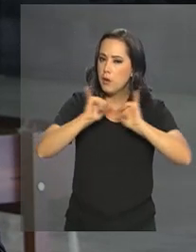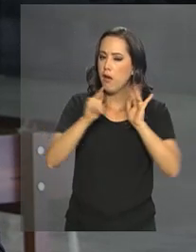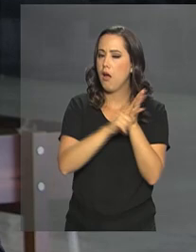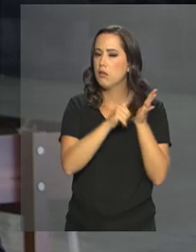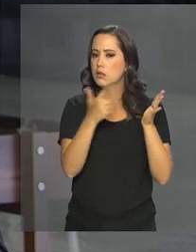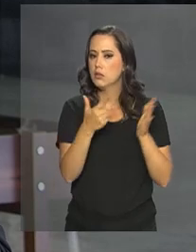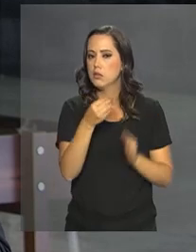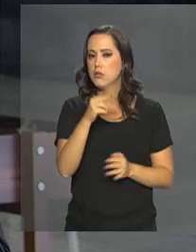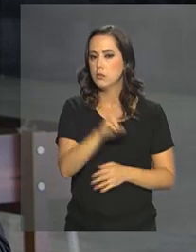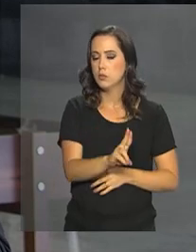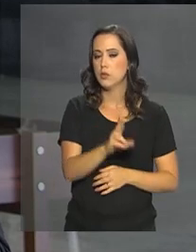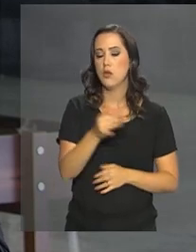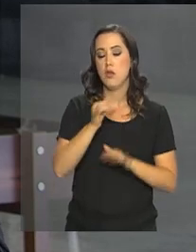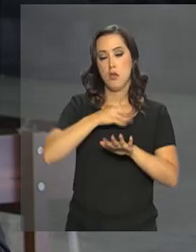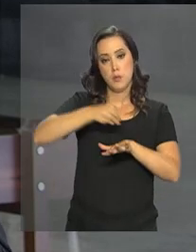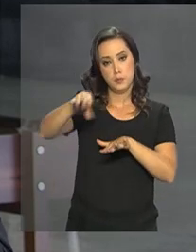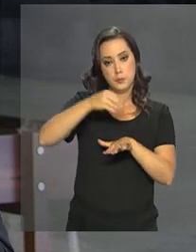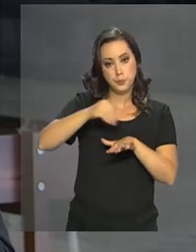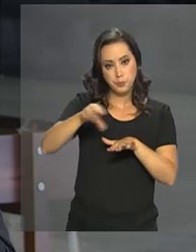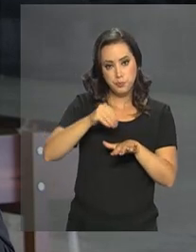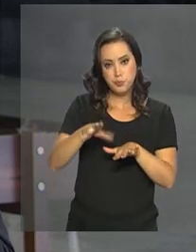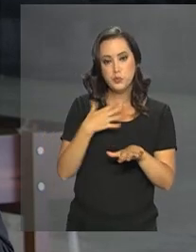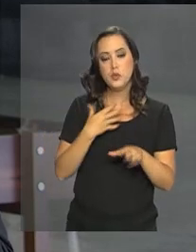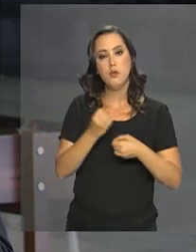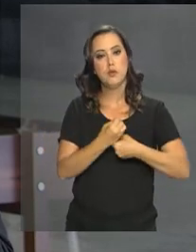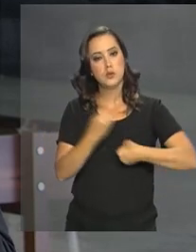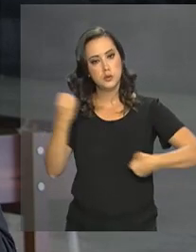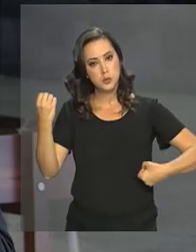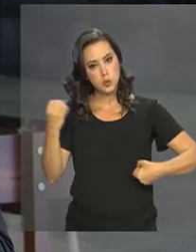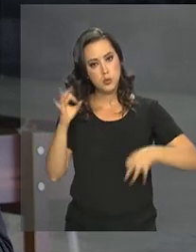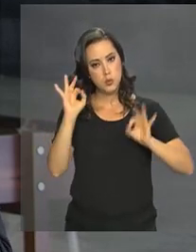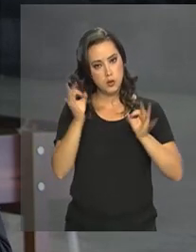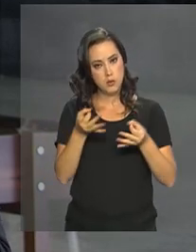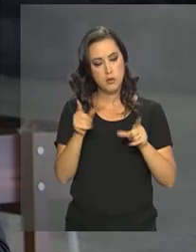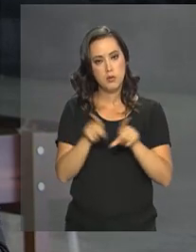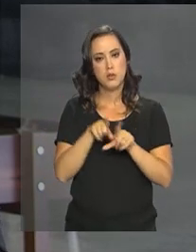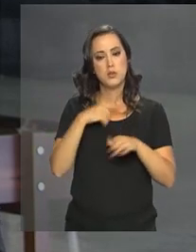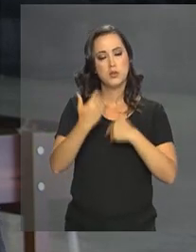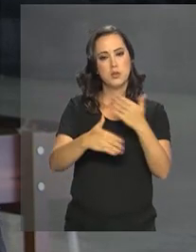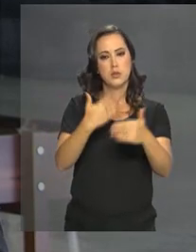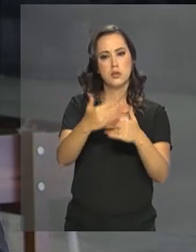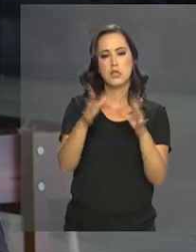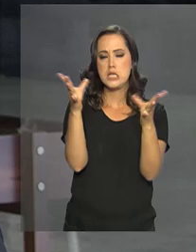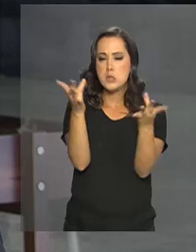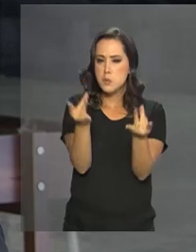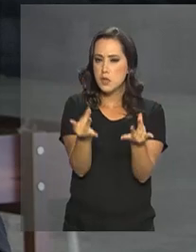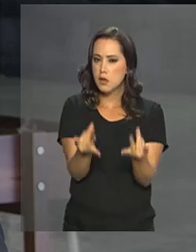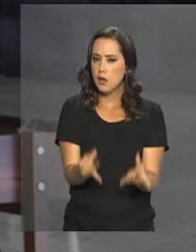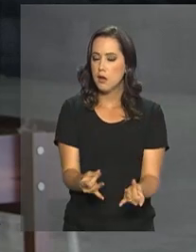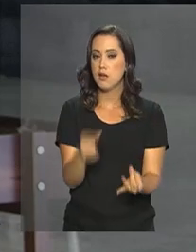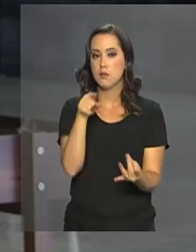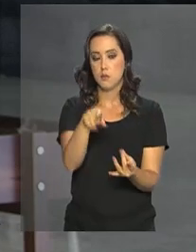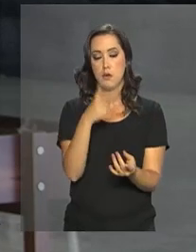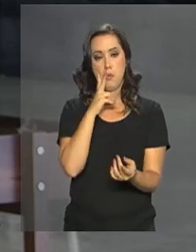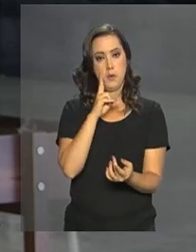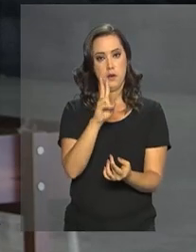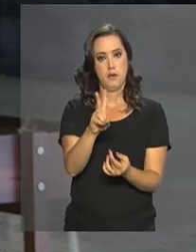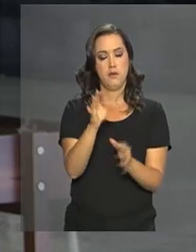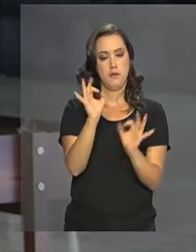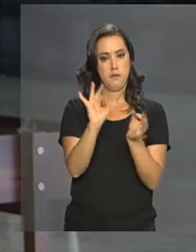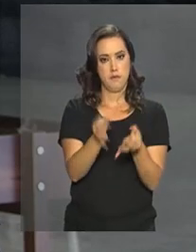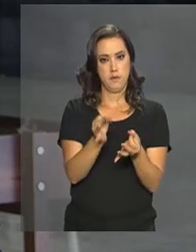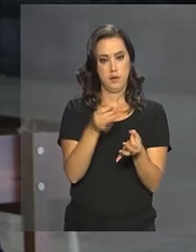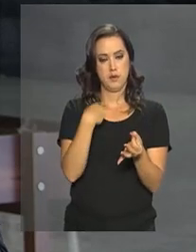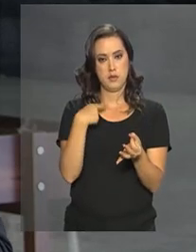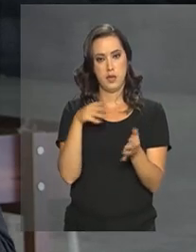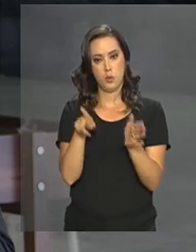Diário Oficial da União informações sobre os diplomas registrados, além de manter informações detalhadas para consulta pública em